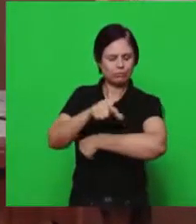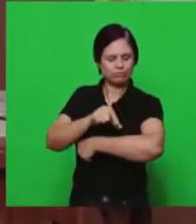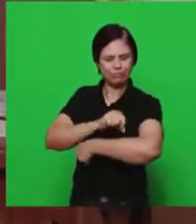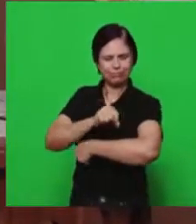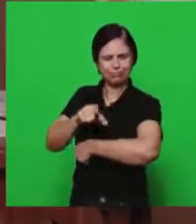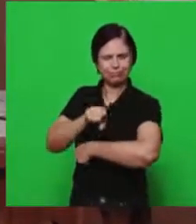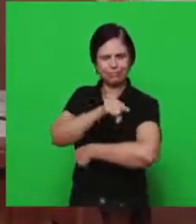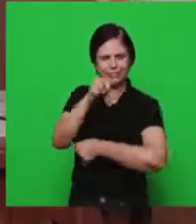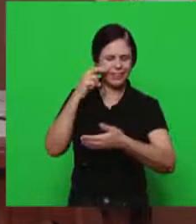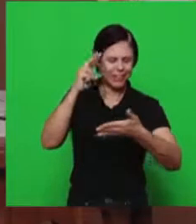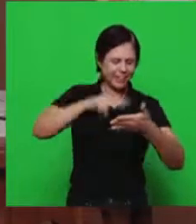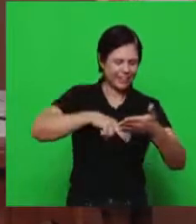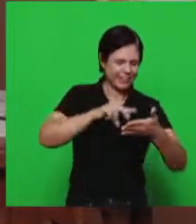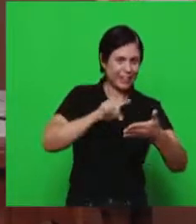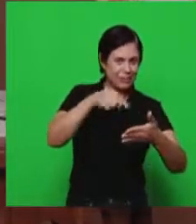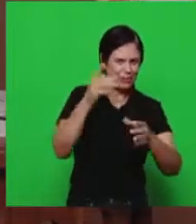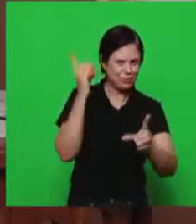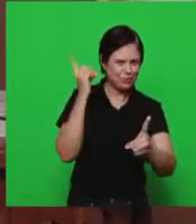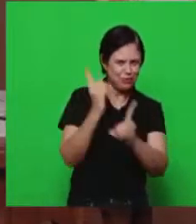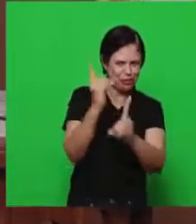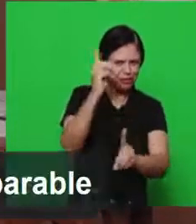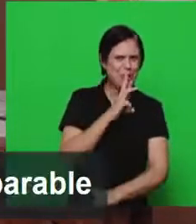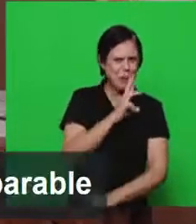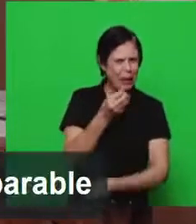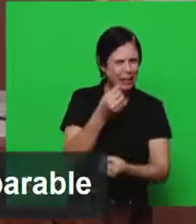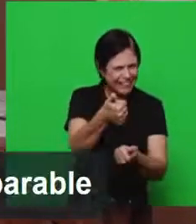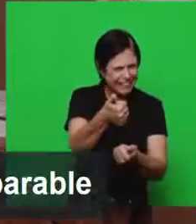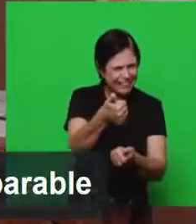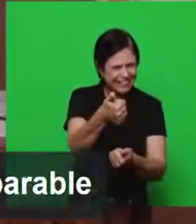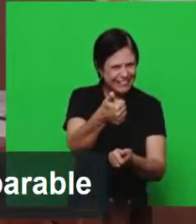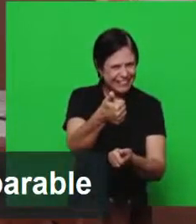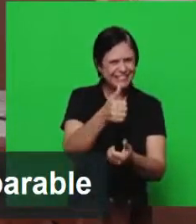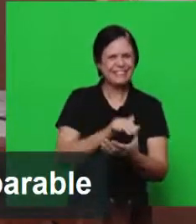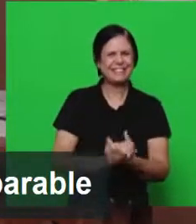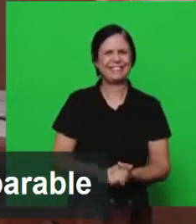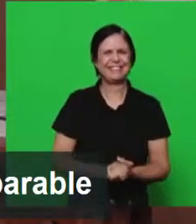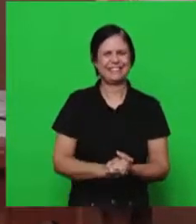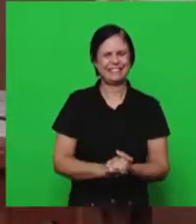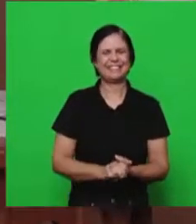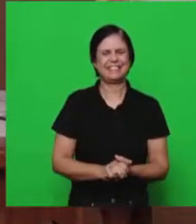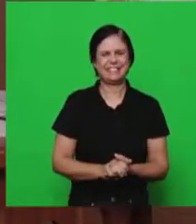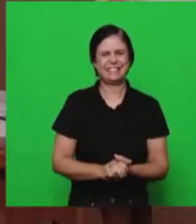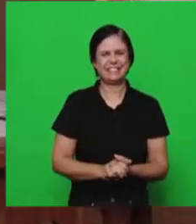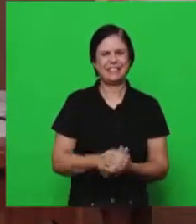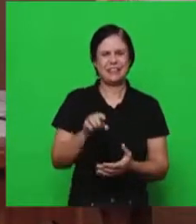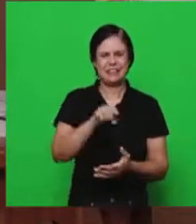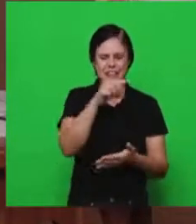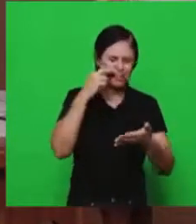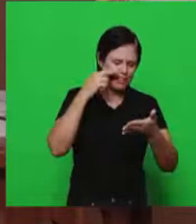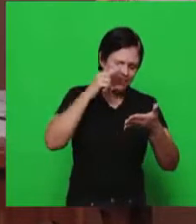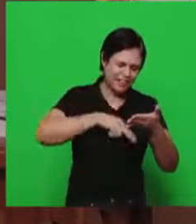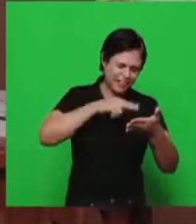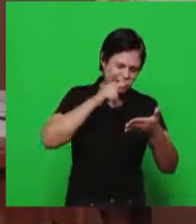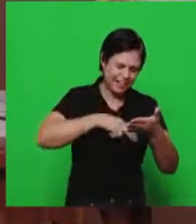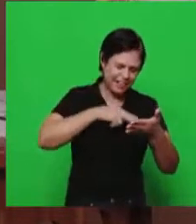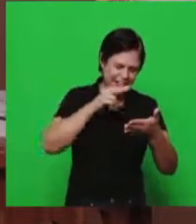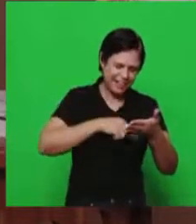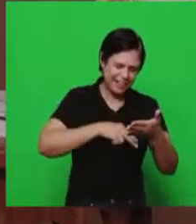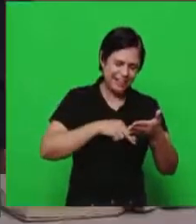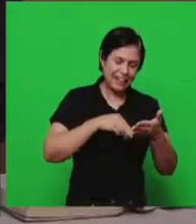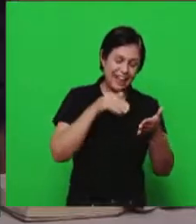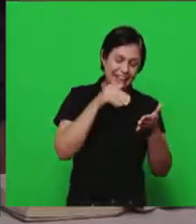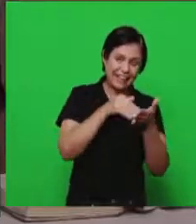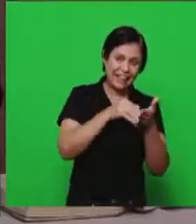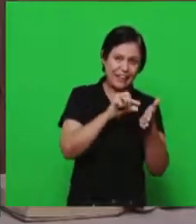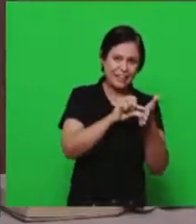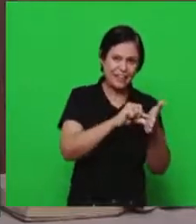onde está a resposta a nossa pergunta e por certo os irmãos passaram da parábola e chegaram ao versículo 11 nós